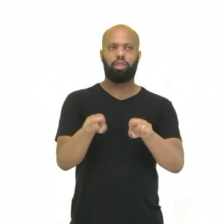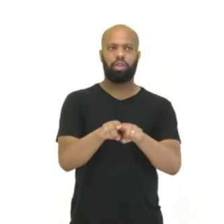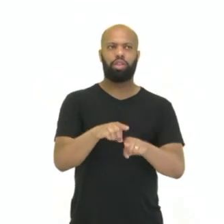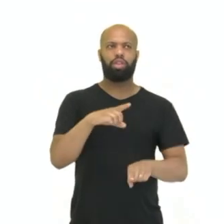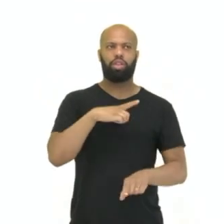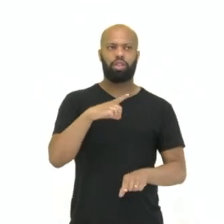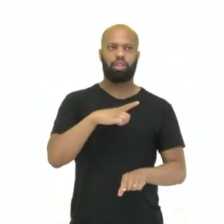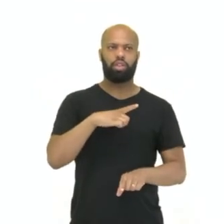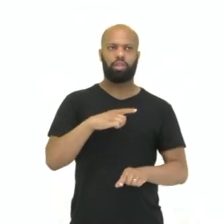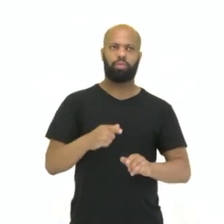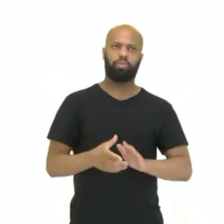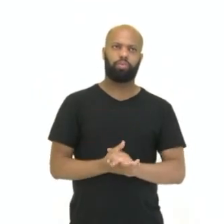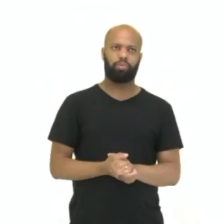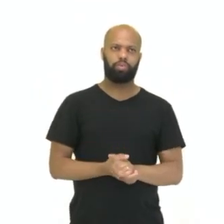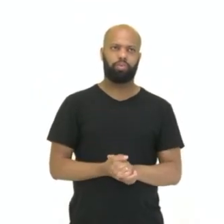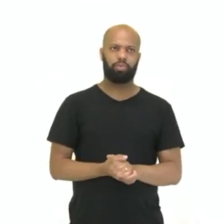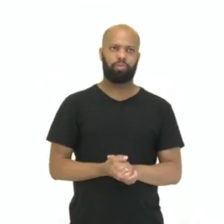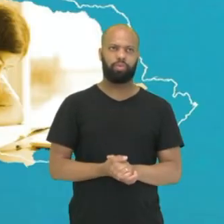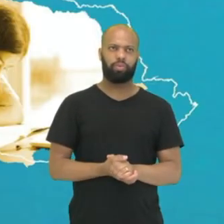e sem agressões físicas.